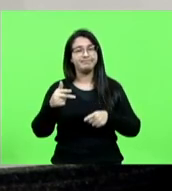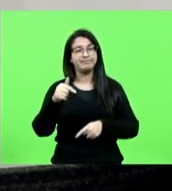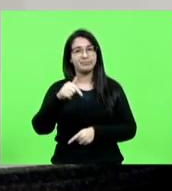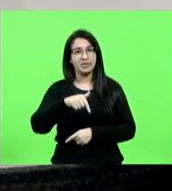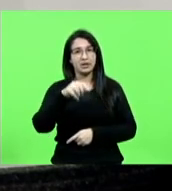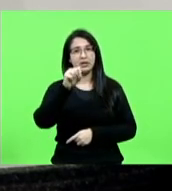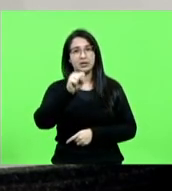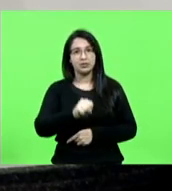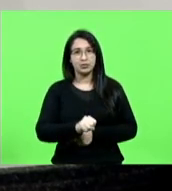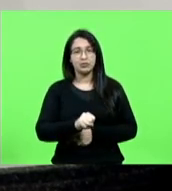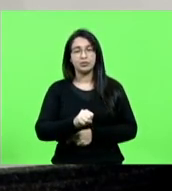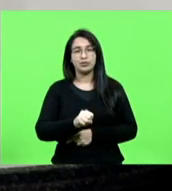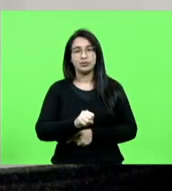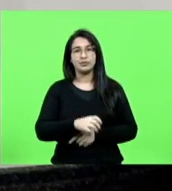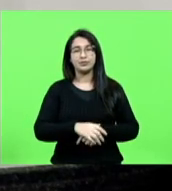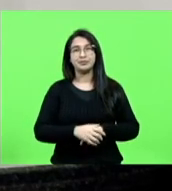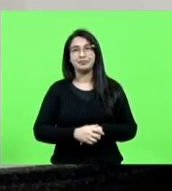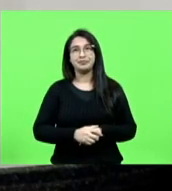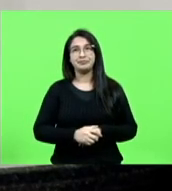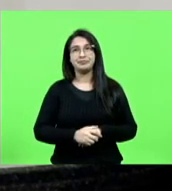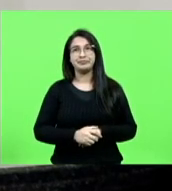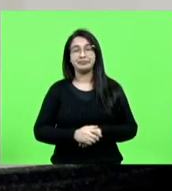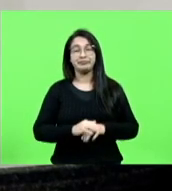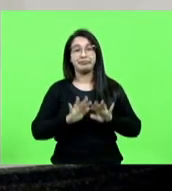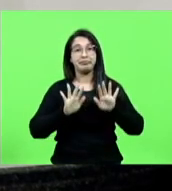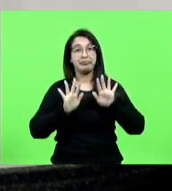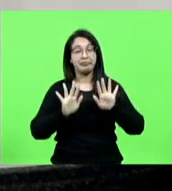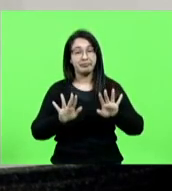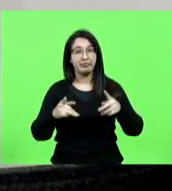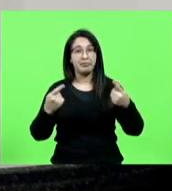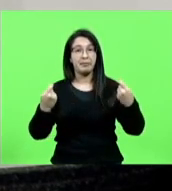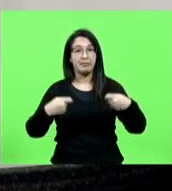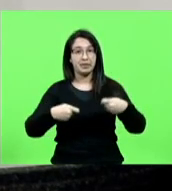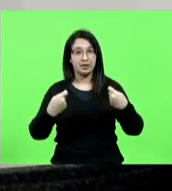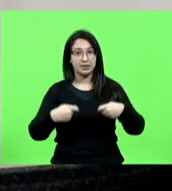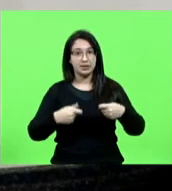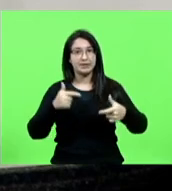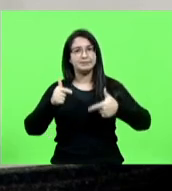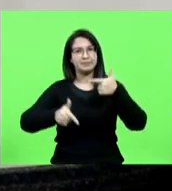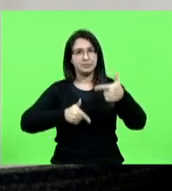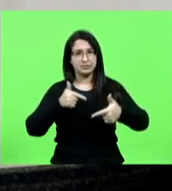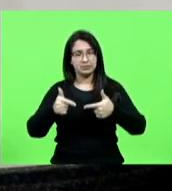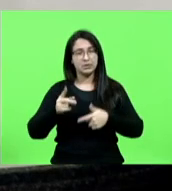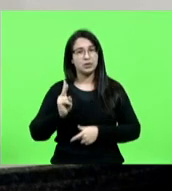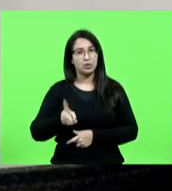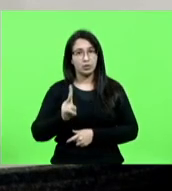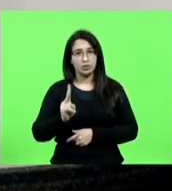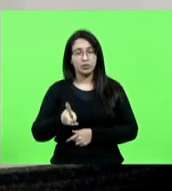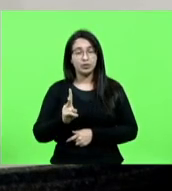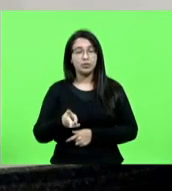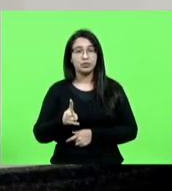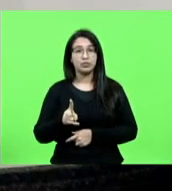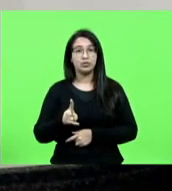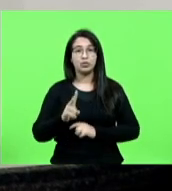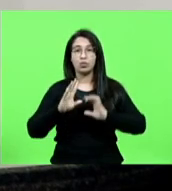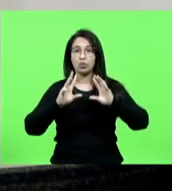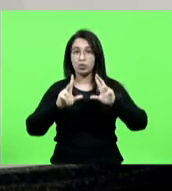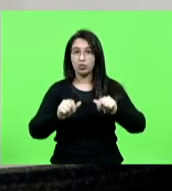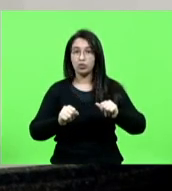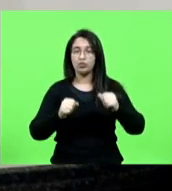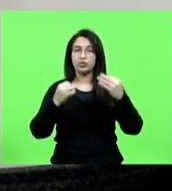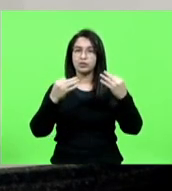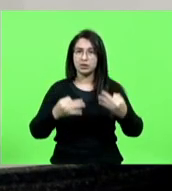para o sul maravilha mas temos que continuar trabalhando sim para que tudo corra bem